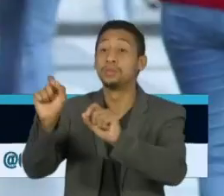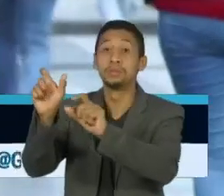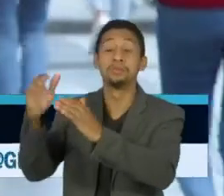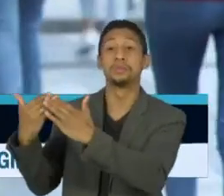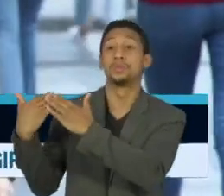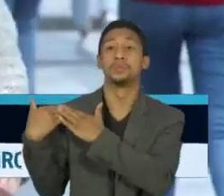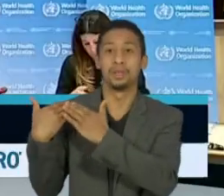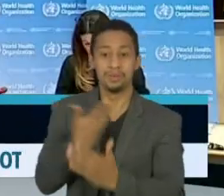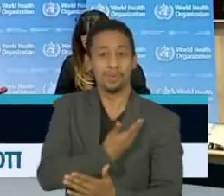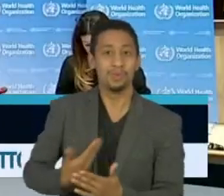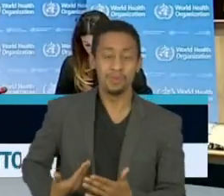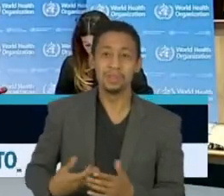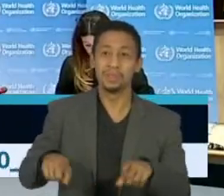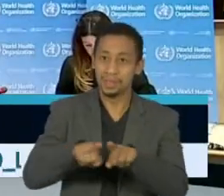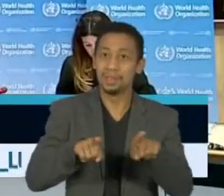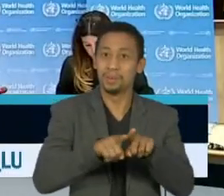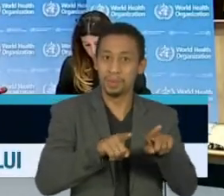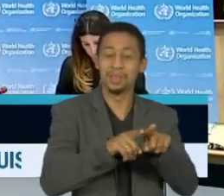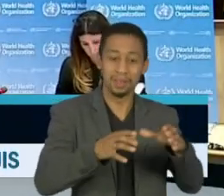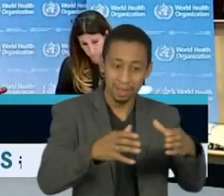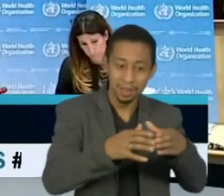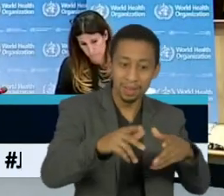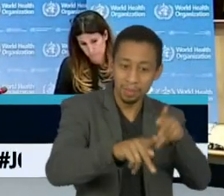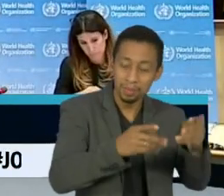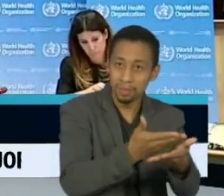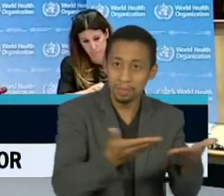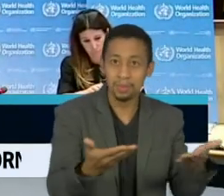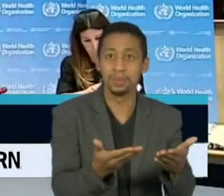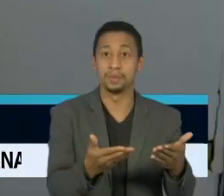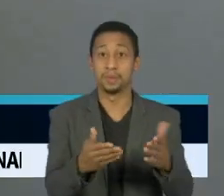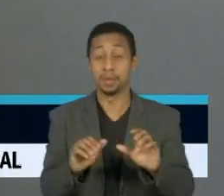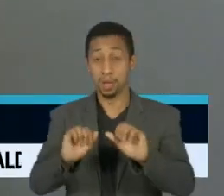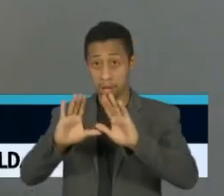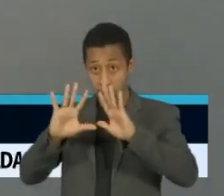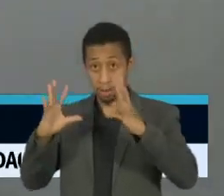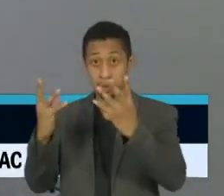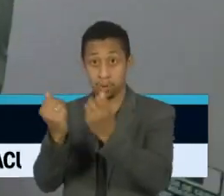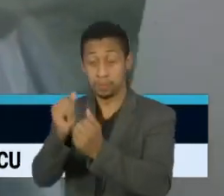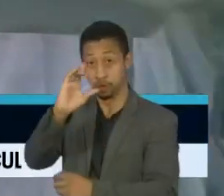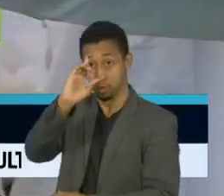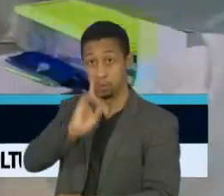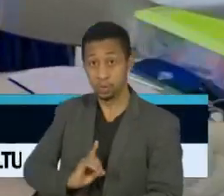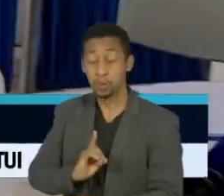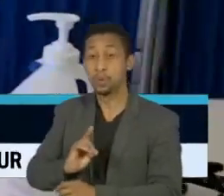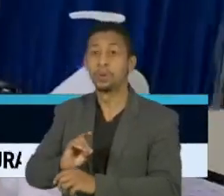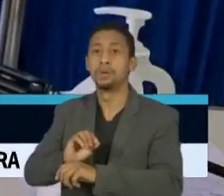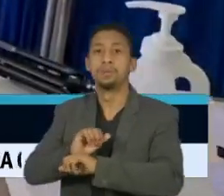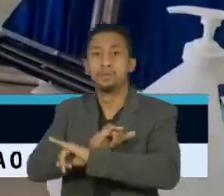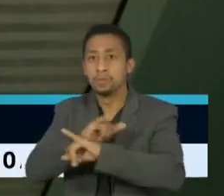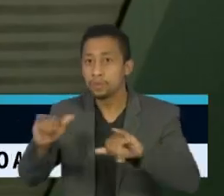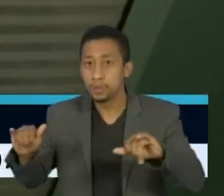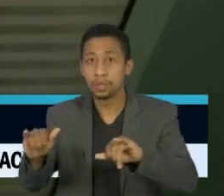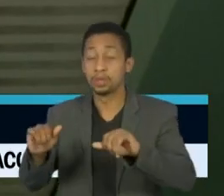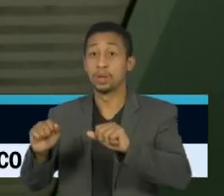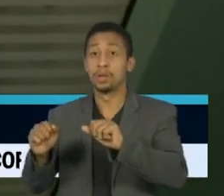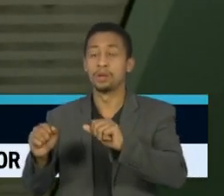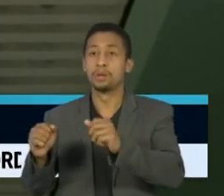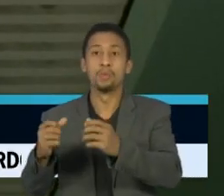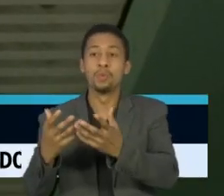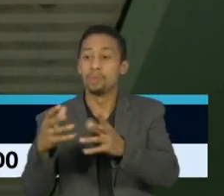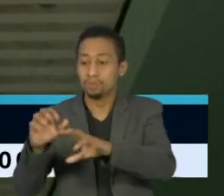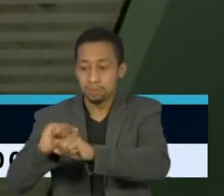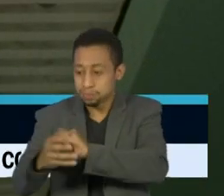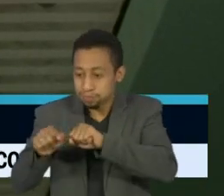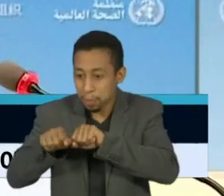comunidades. Segundo o diretor-geral da OMS, Tedros Adhanom, o número de casos deve atingir a marca de 10 milhões